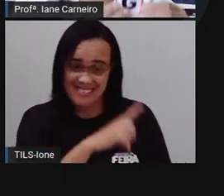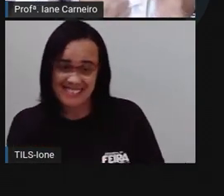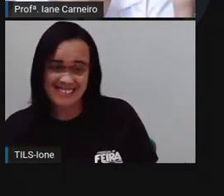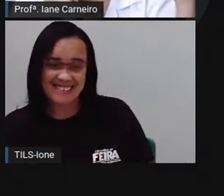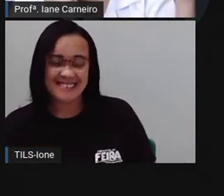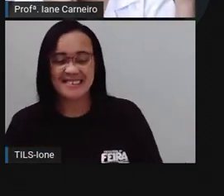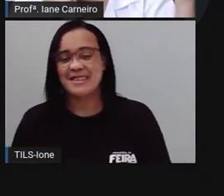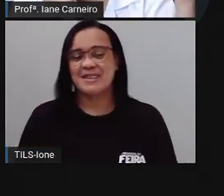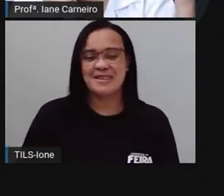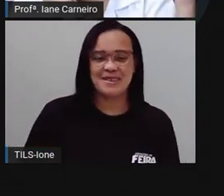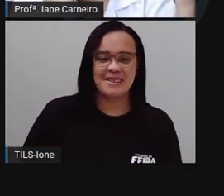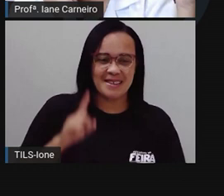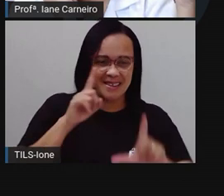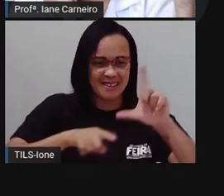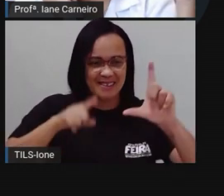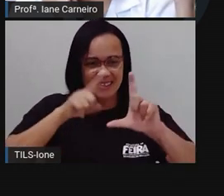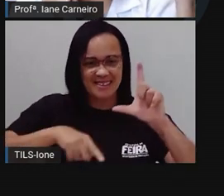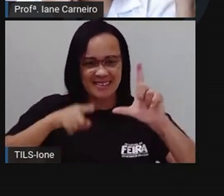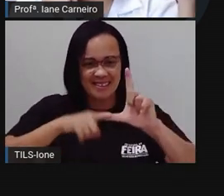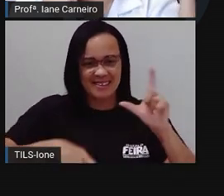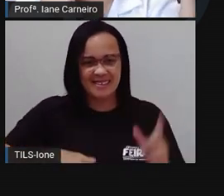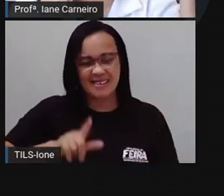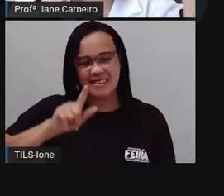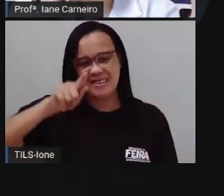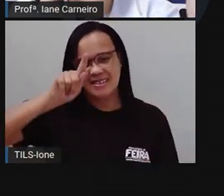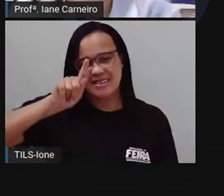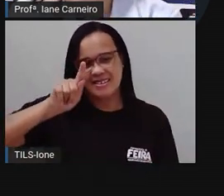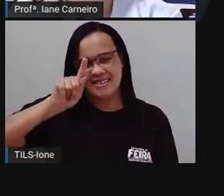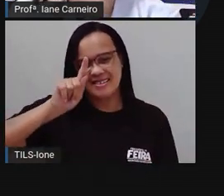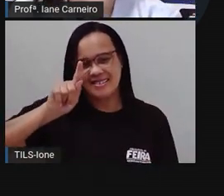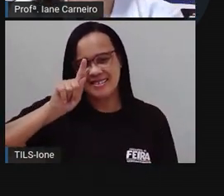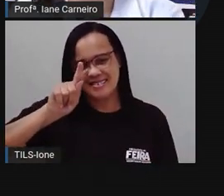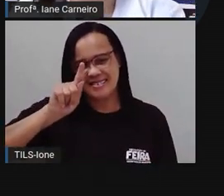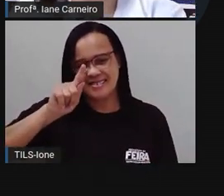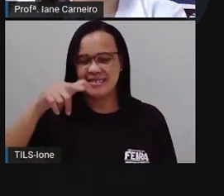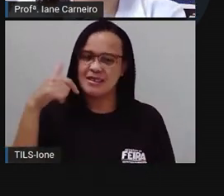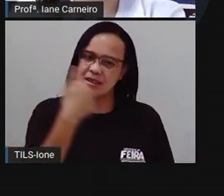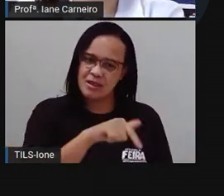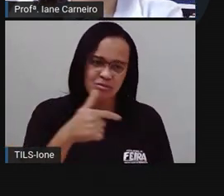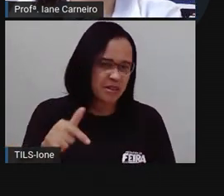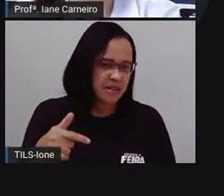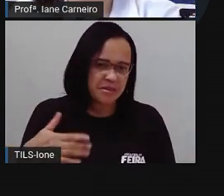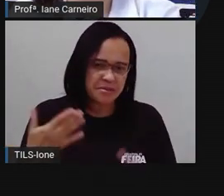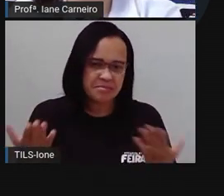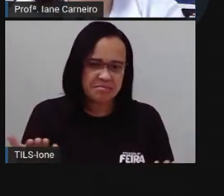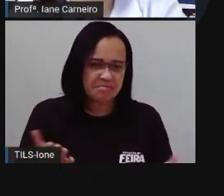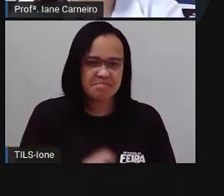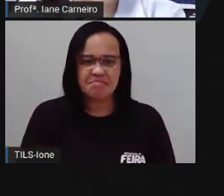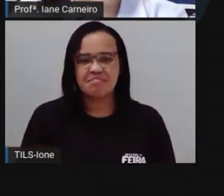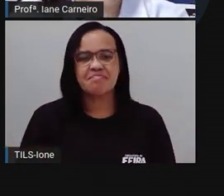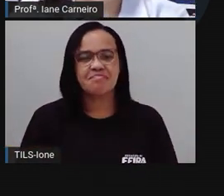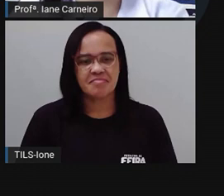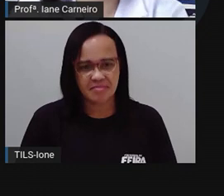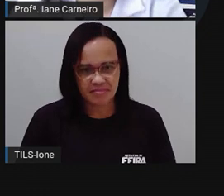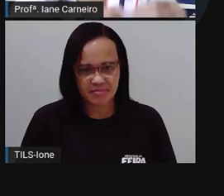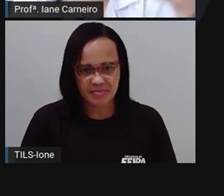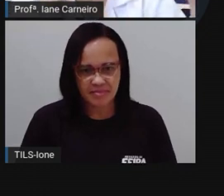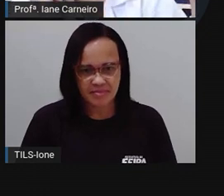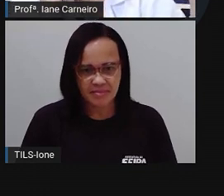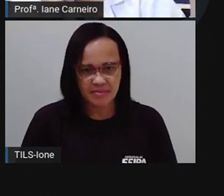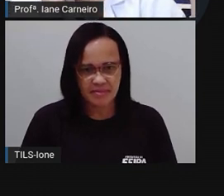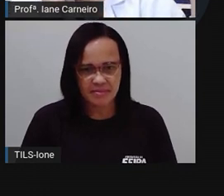A letra G. letra é essa? Gê. Não tem a letra Gê. Ai.